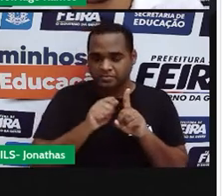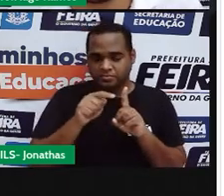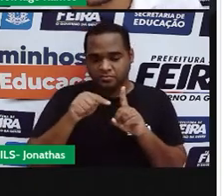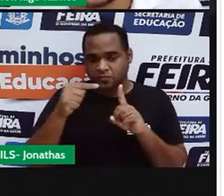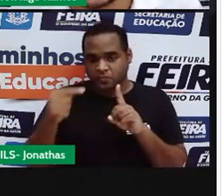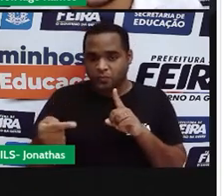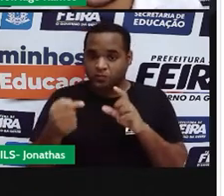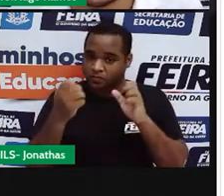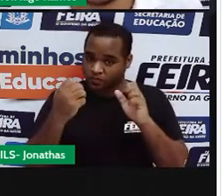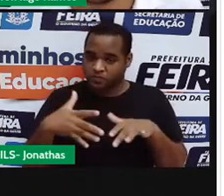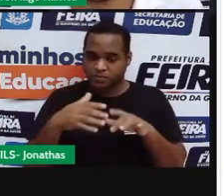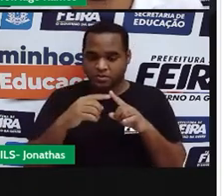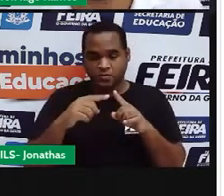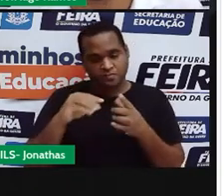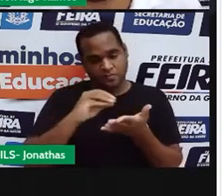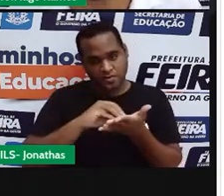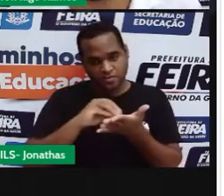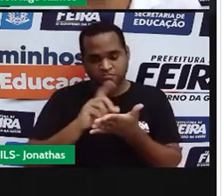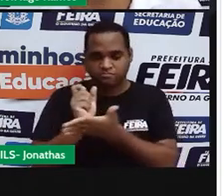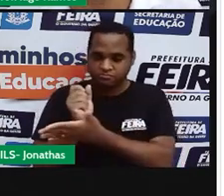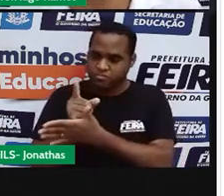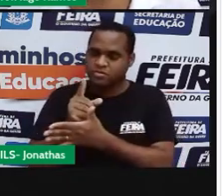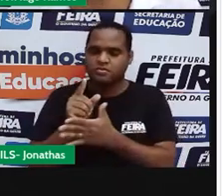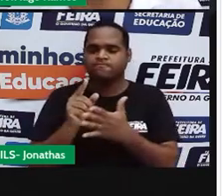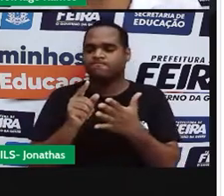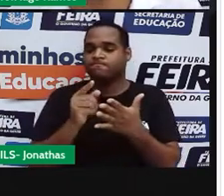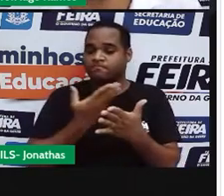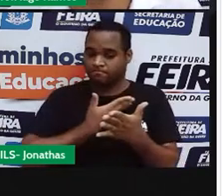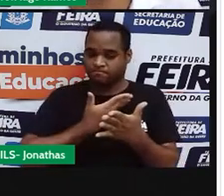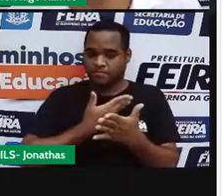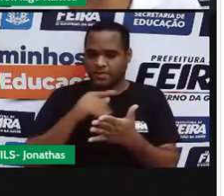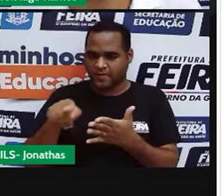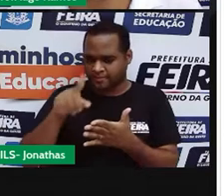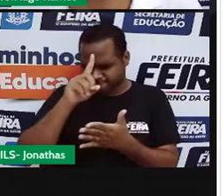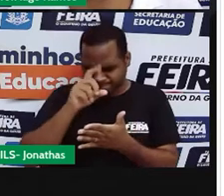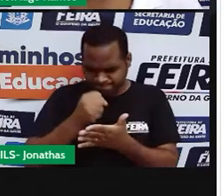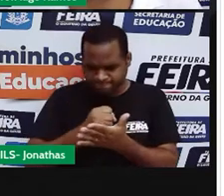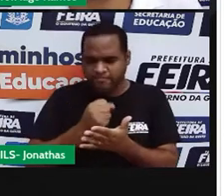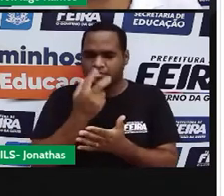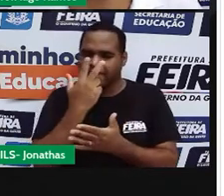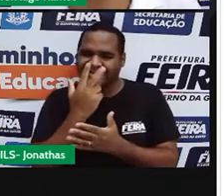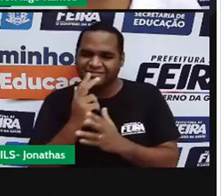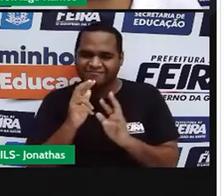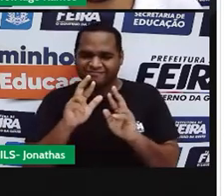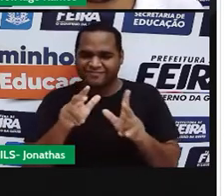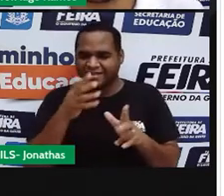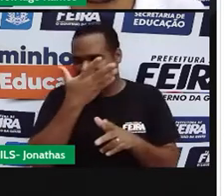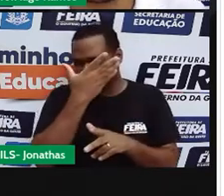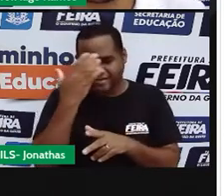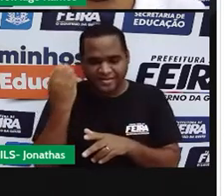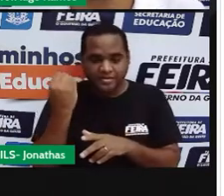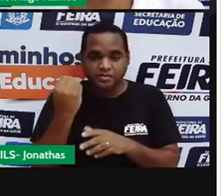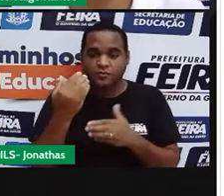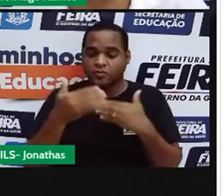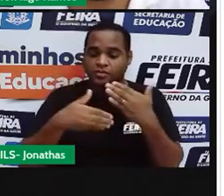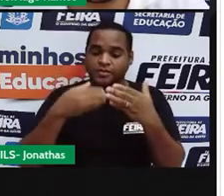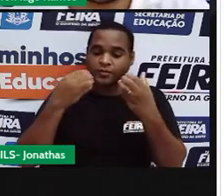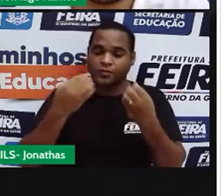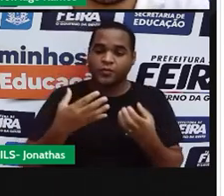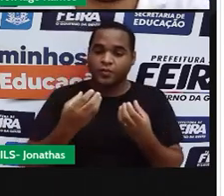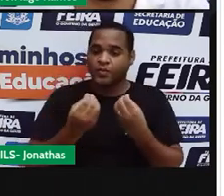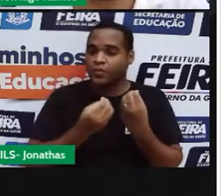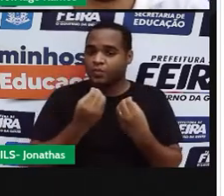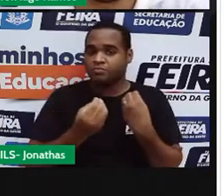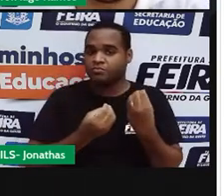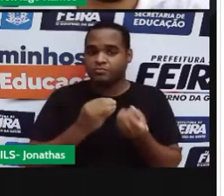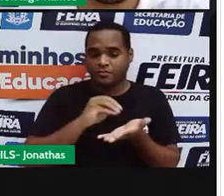eu pretendi pagar a dívida, o amigo decidiu esquecer o valor que eu o devia. Quanto eu fiquei